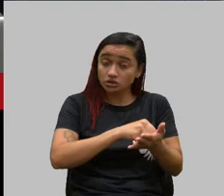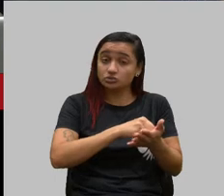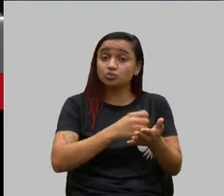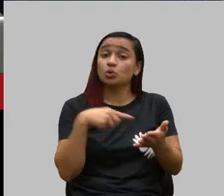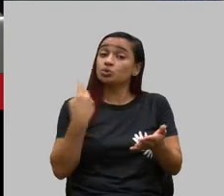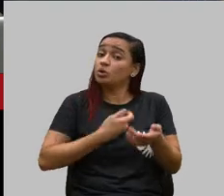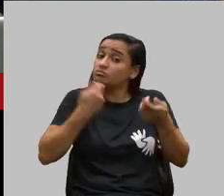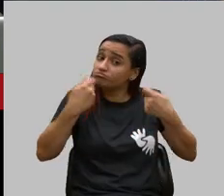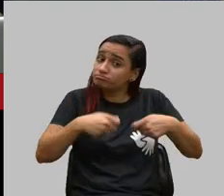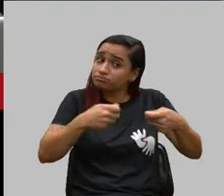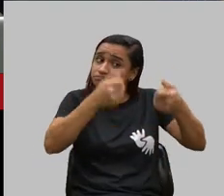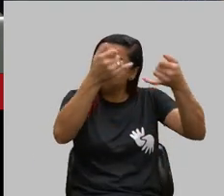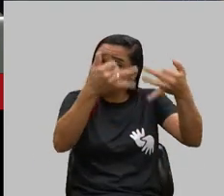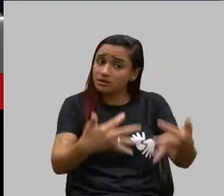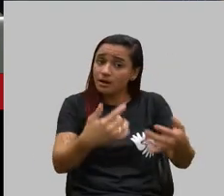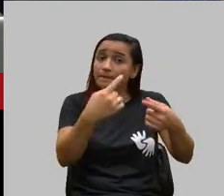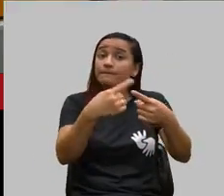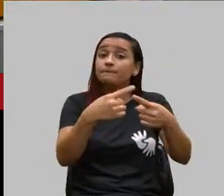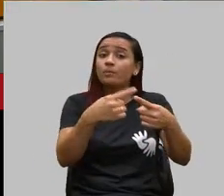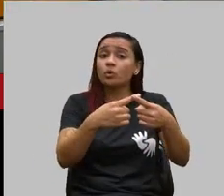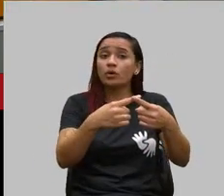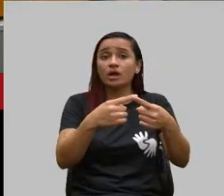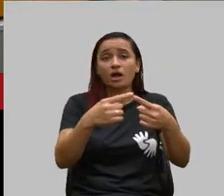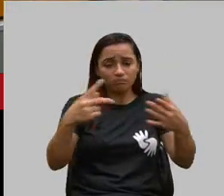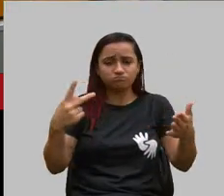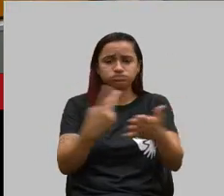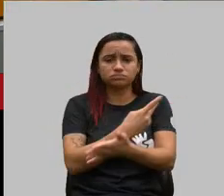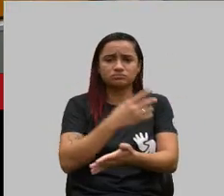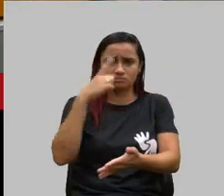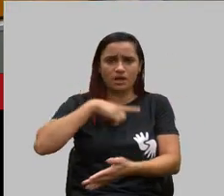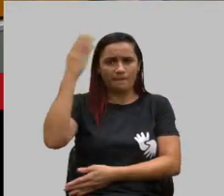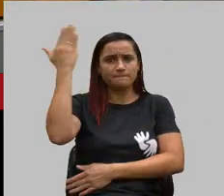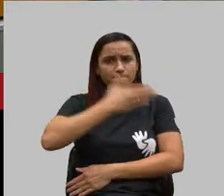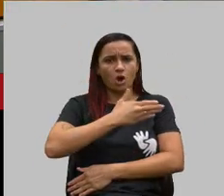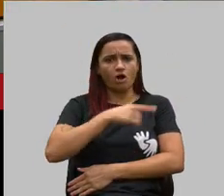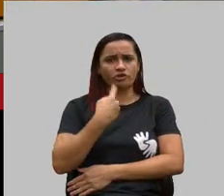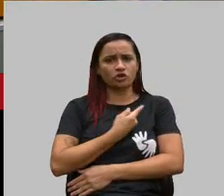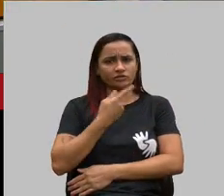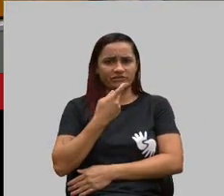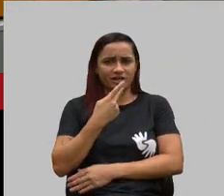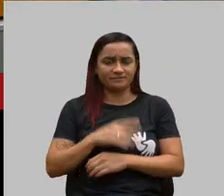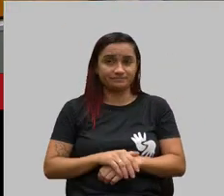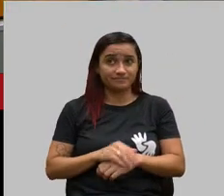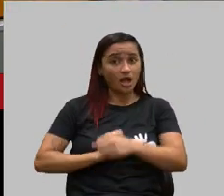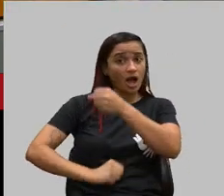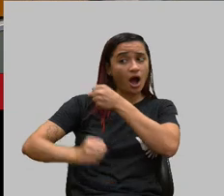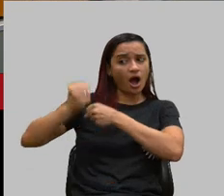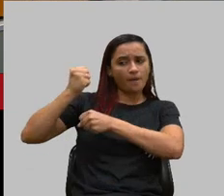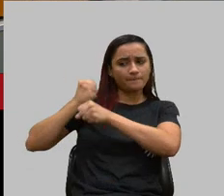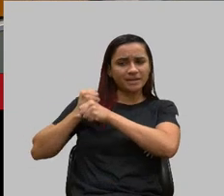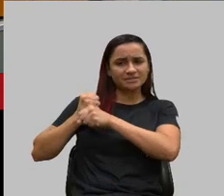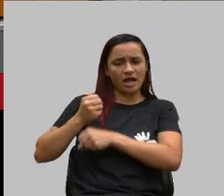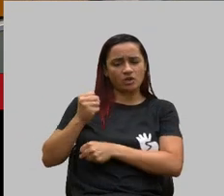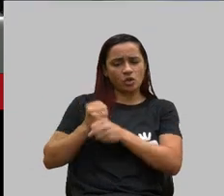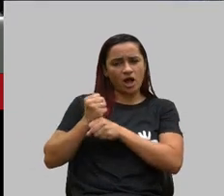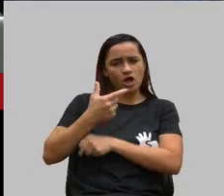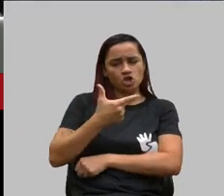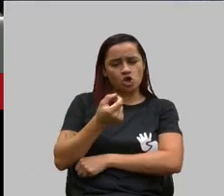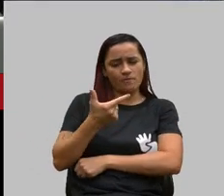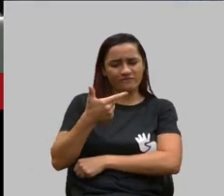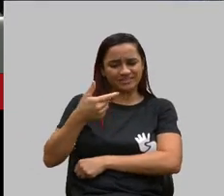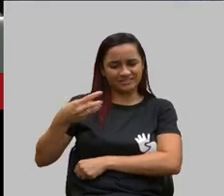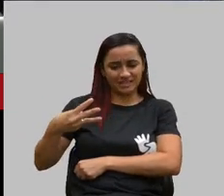fatos comprovam o que nós estamos falando. No ano passado, em 2023, nós tivemos